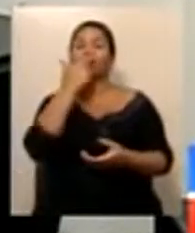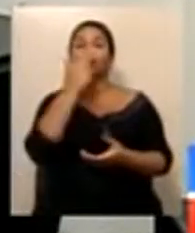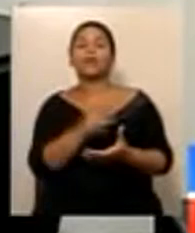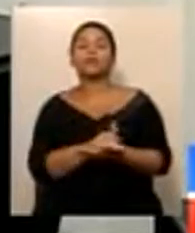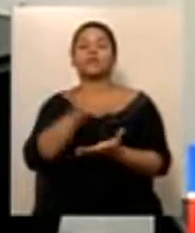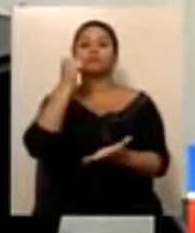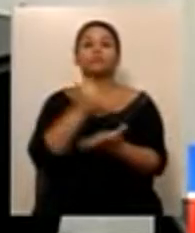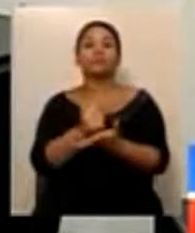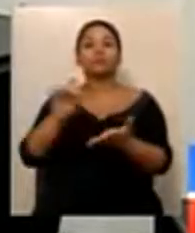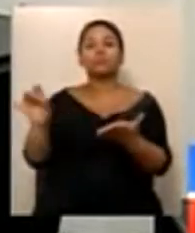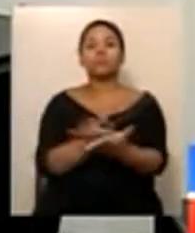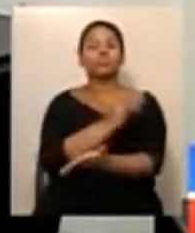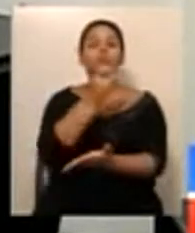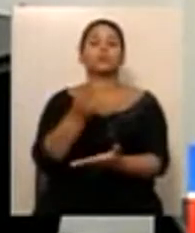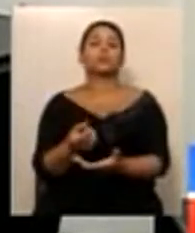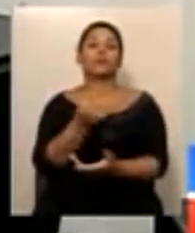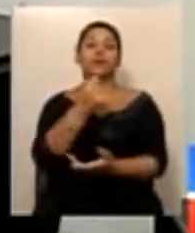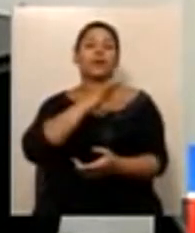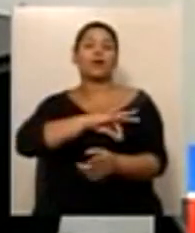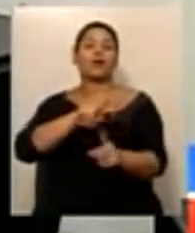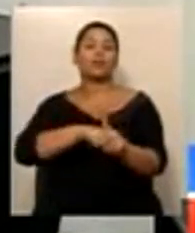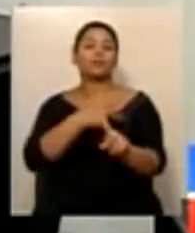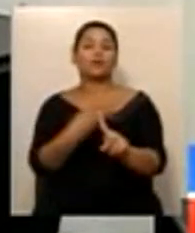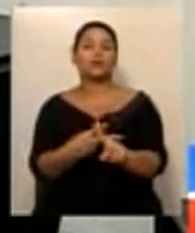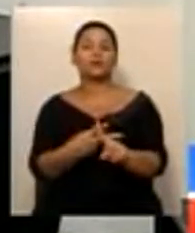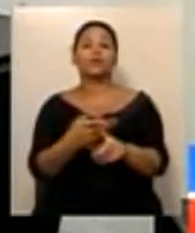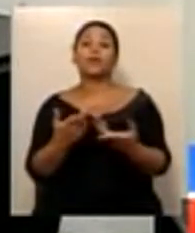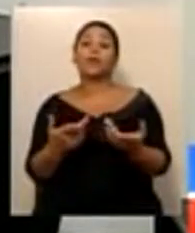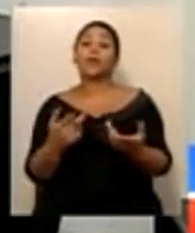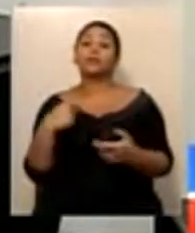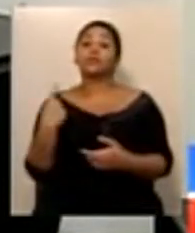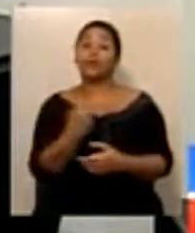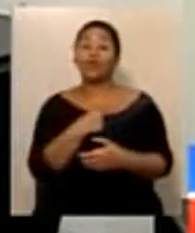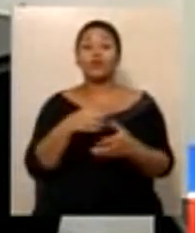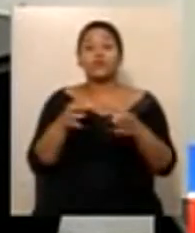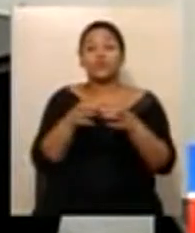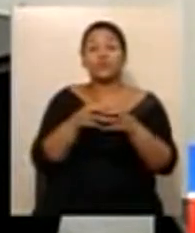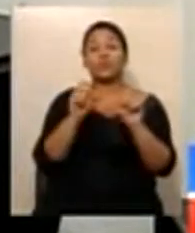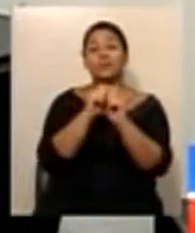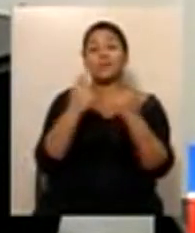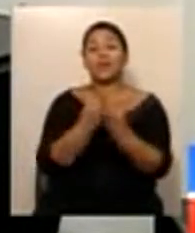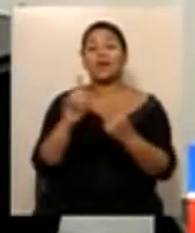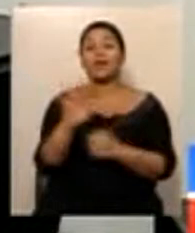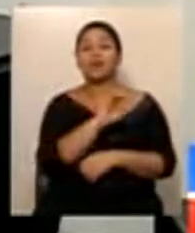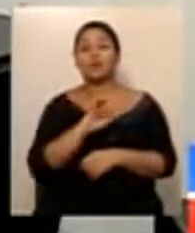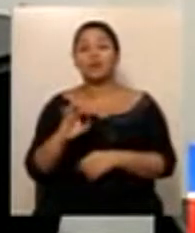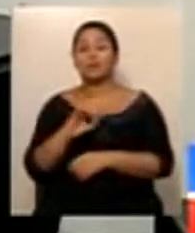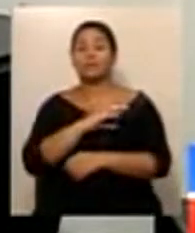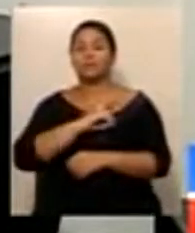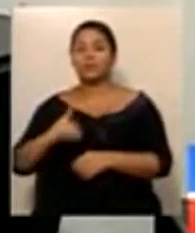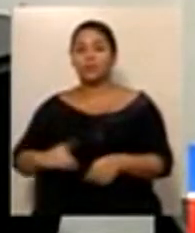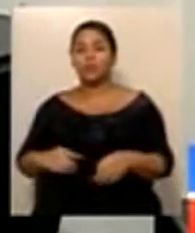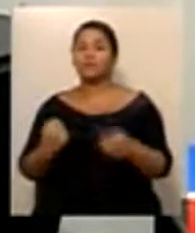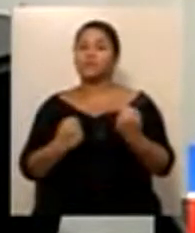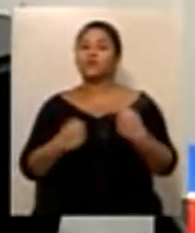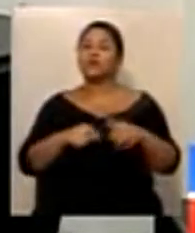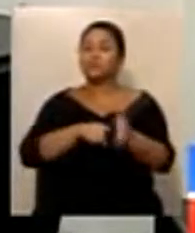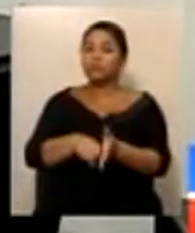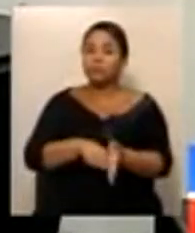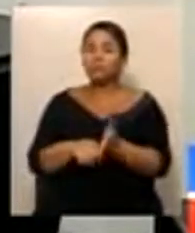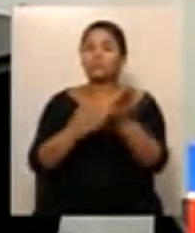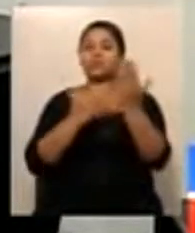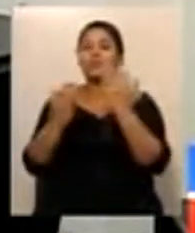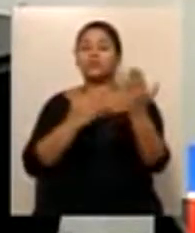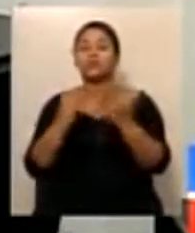esse cuidado de saber se realmente era um pedido do governador para que a gente não passasse aqui que estava dando aumento ao